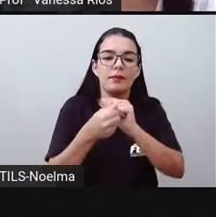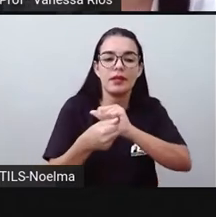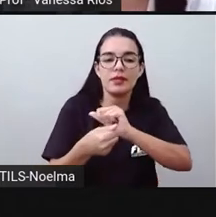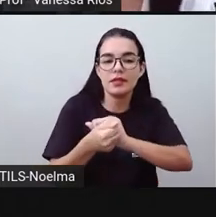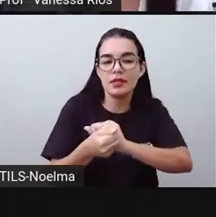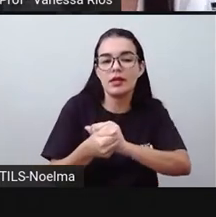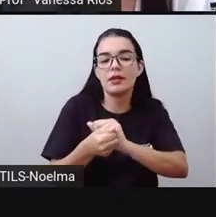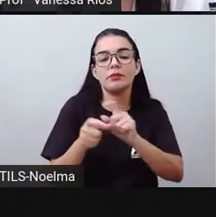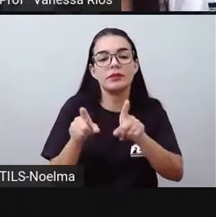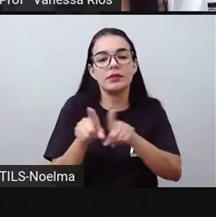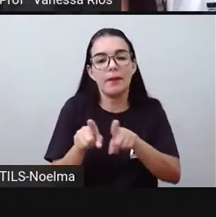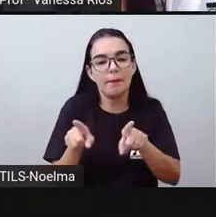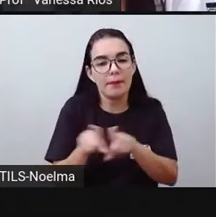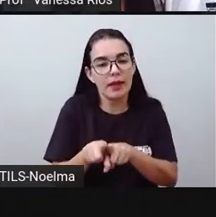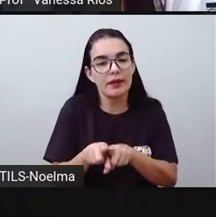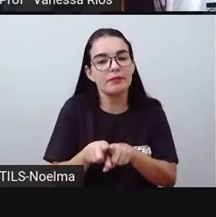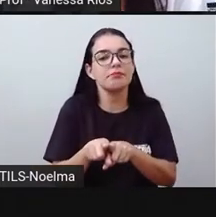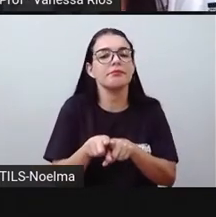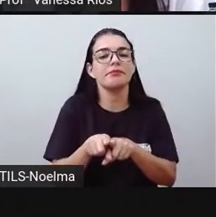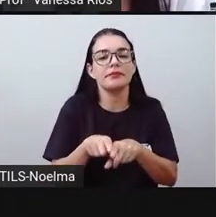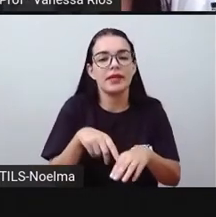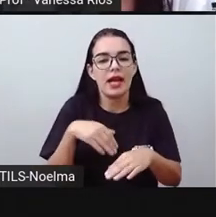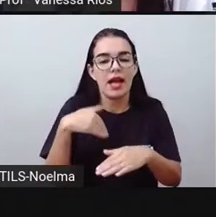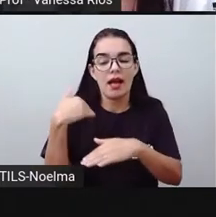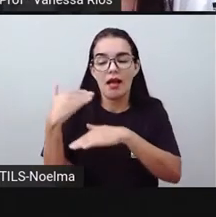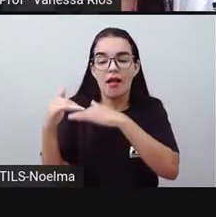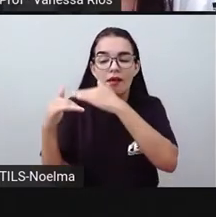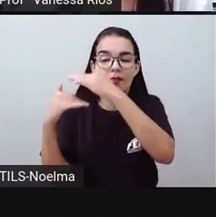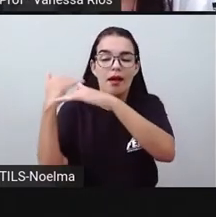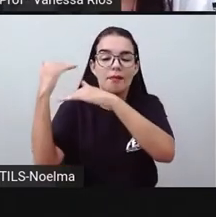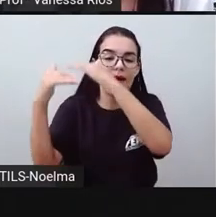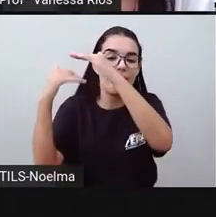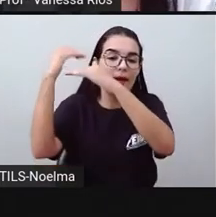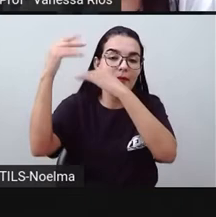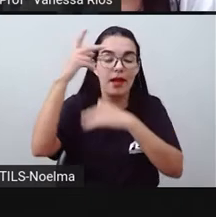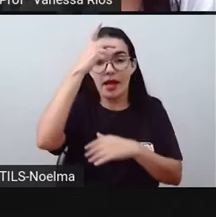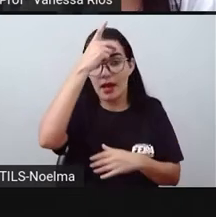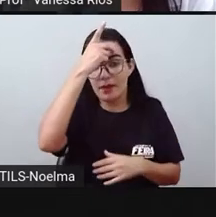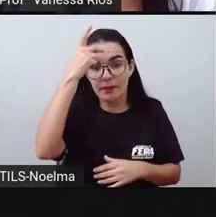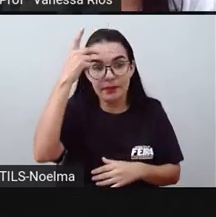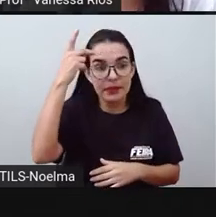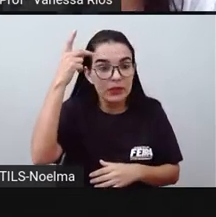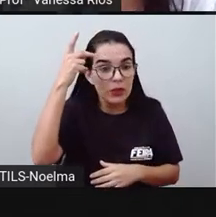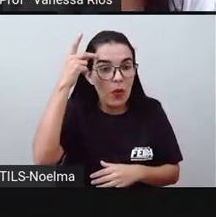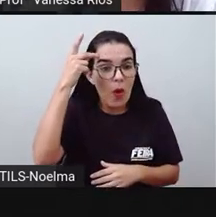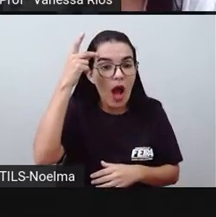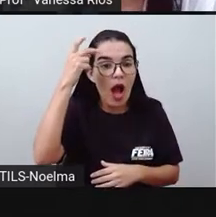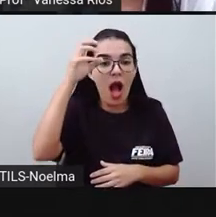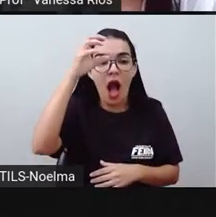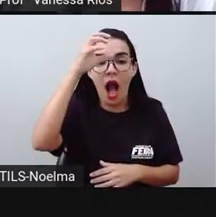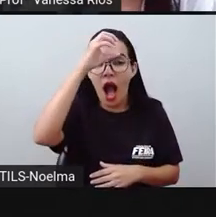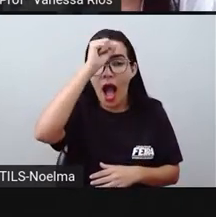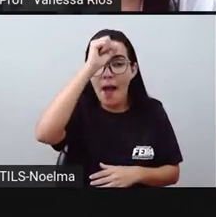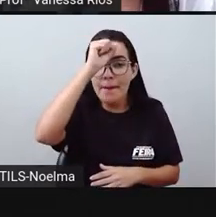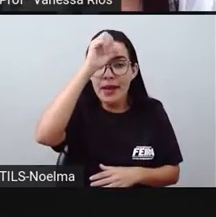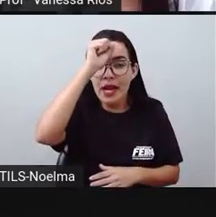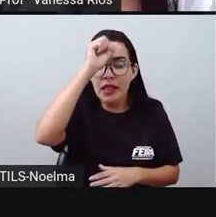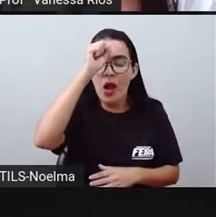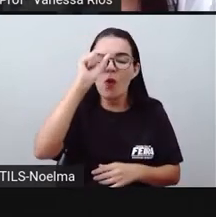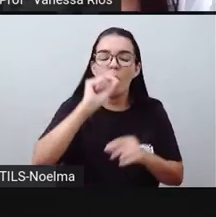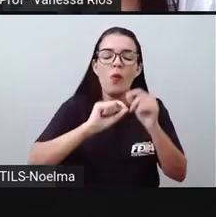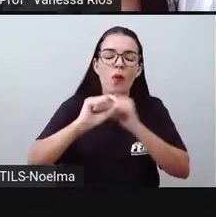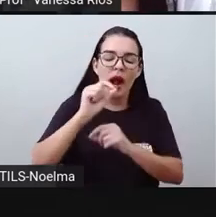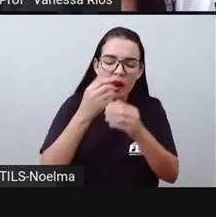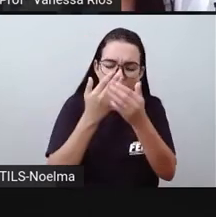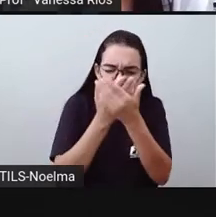conforto, pensando em transportar mais pessoas, uma quantidade maior de carga, o homem foi aí